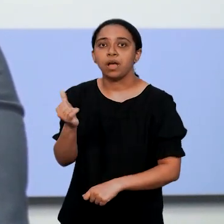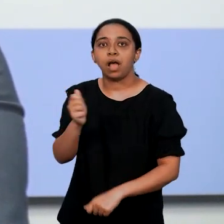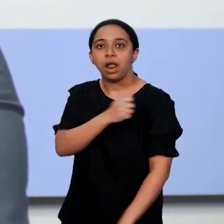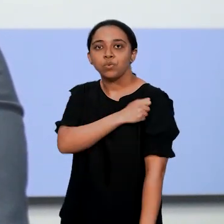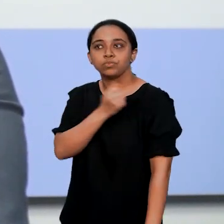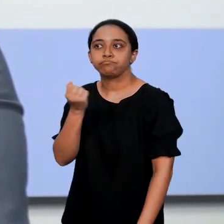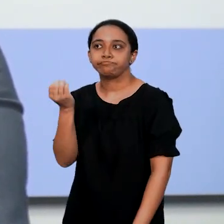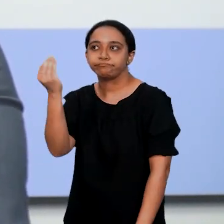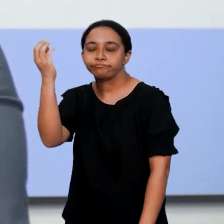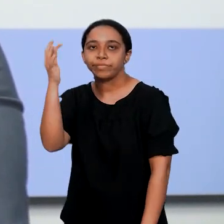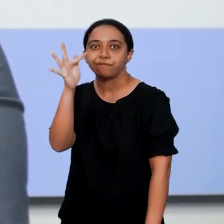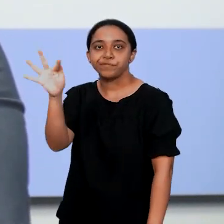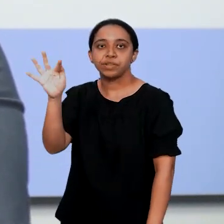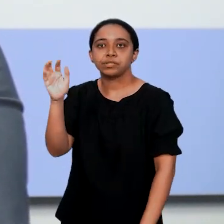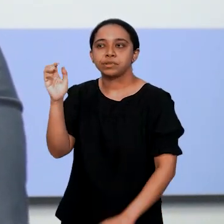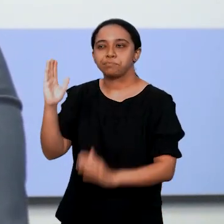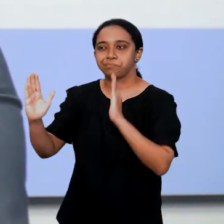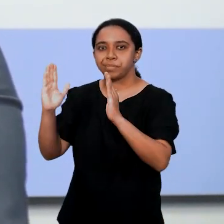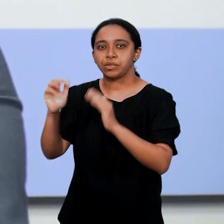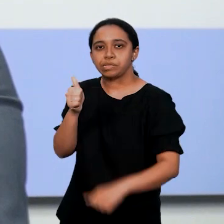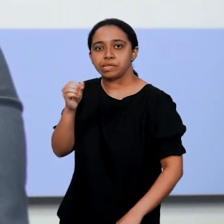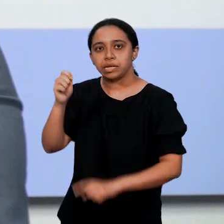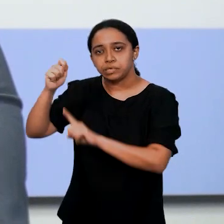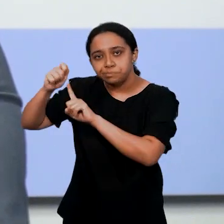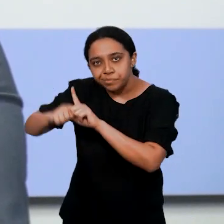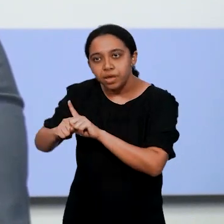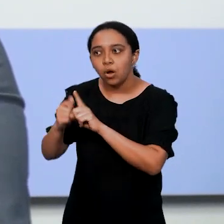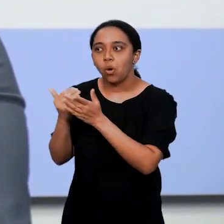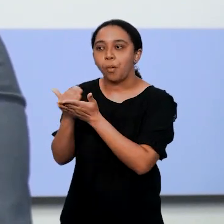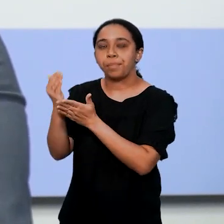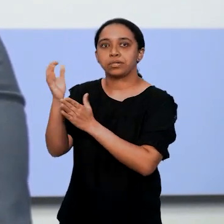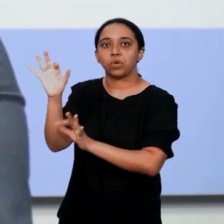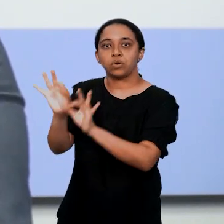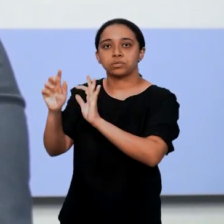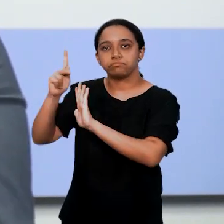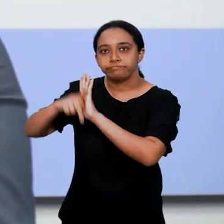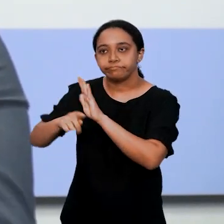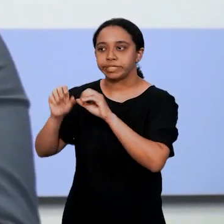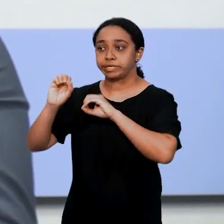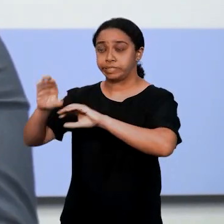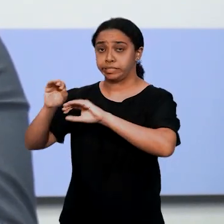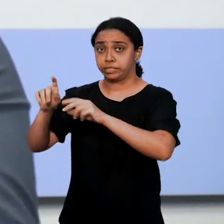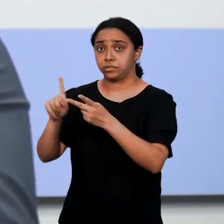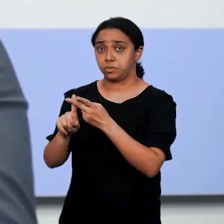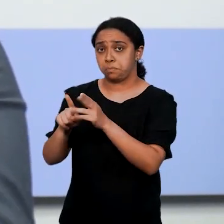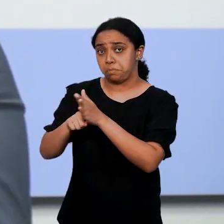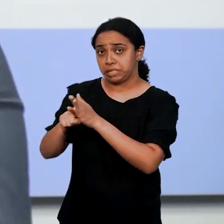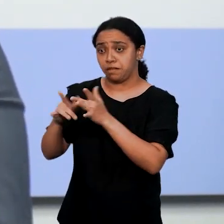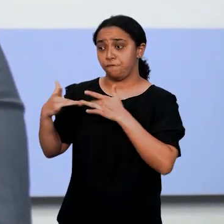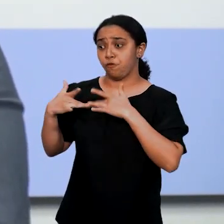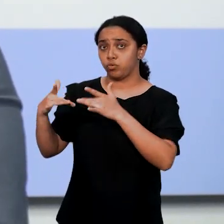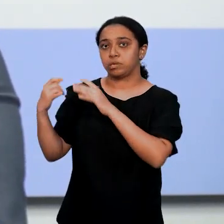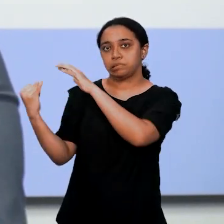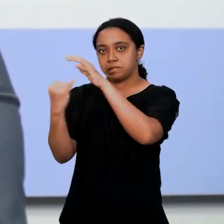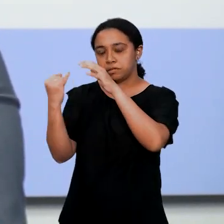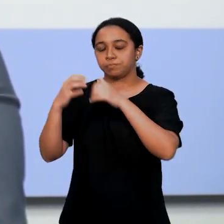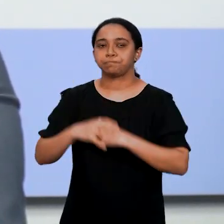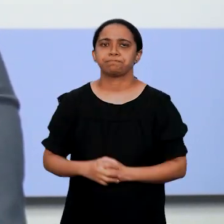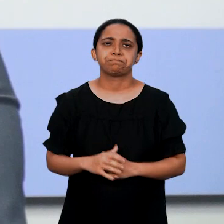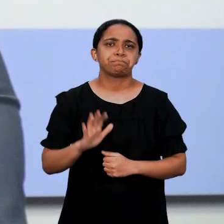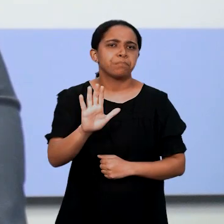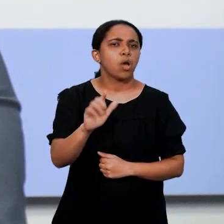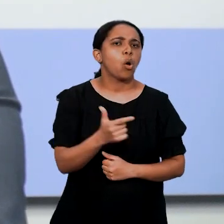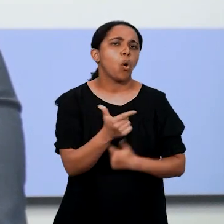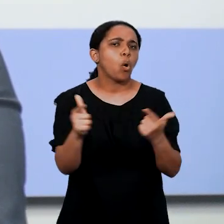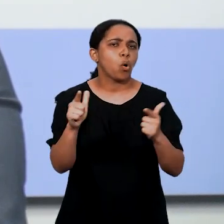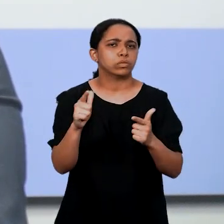alunos à França durante um período de dez meses e onde eles fazem um projeto de ensino, pesquisa e voluntariado